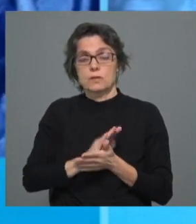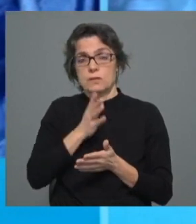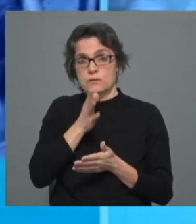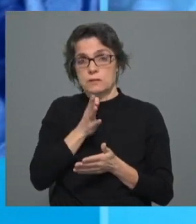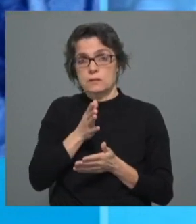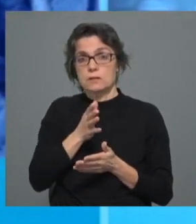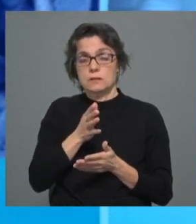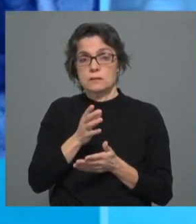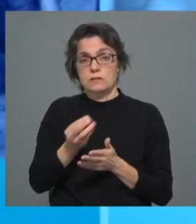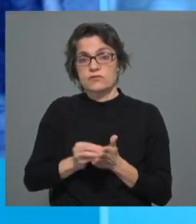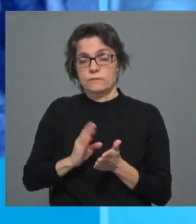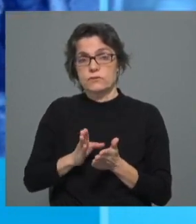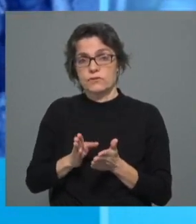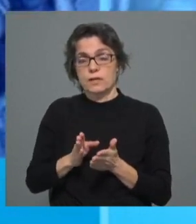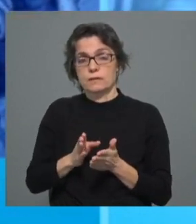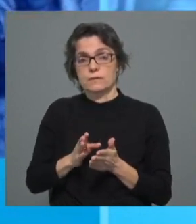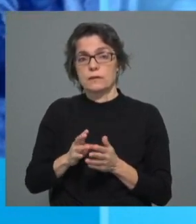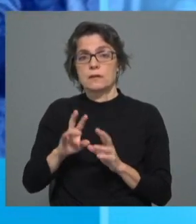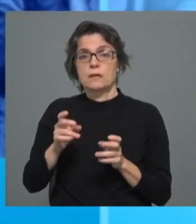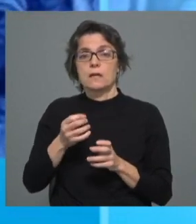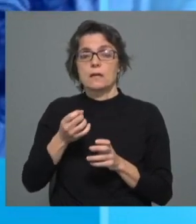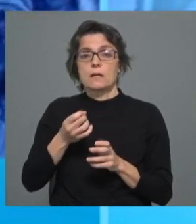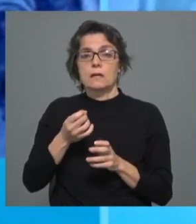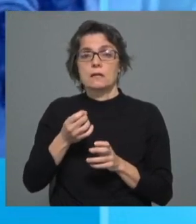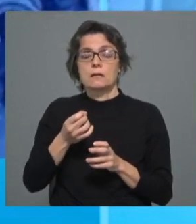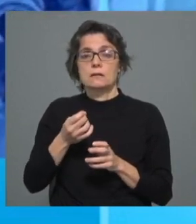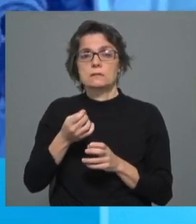que isto não abala,